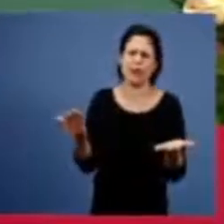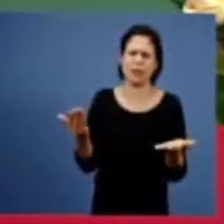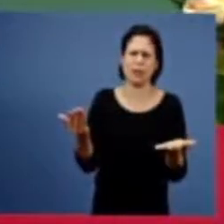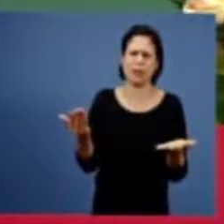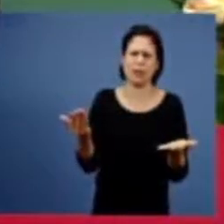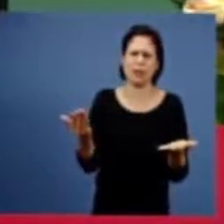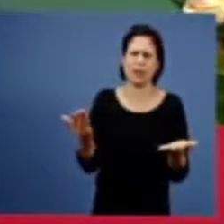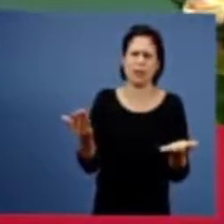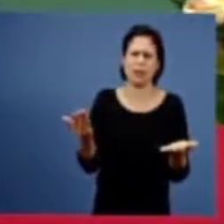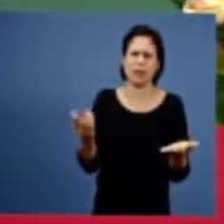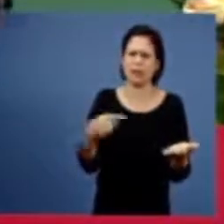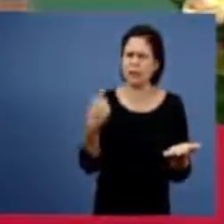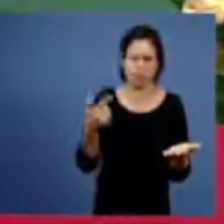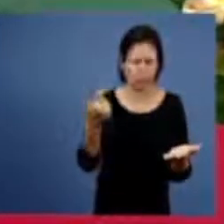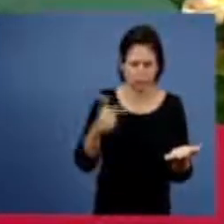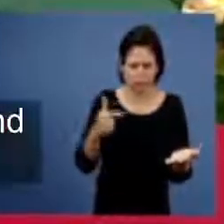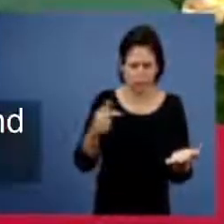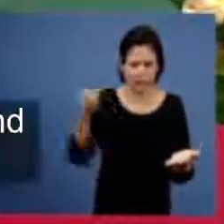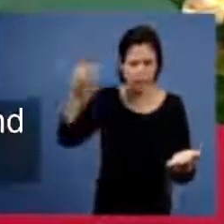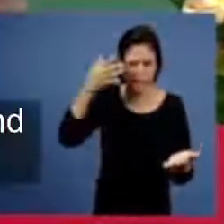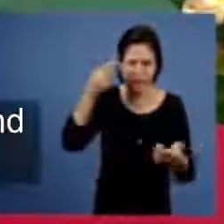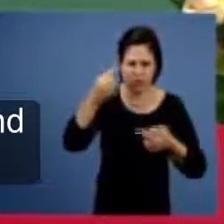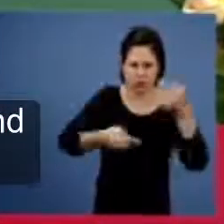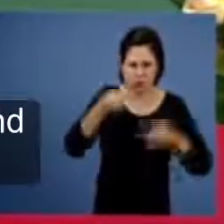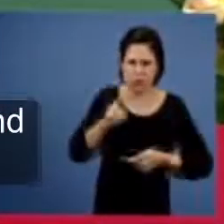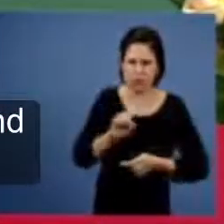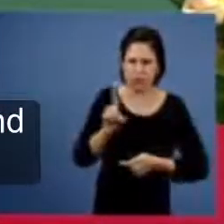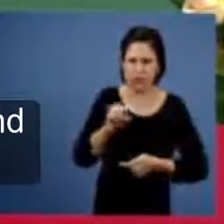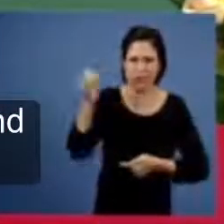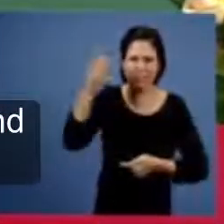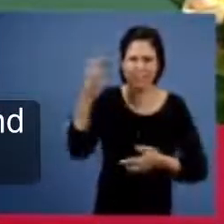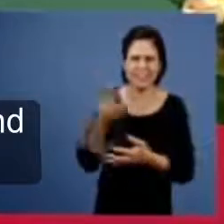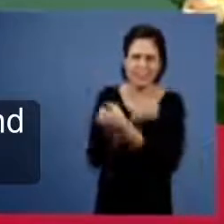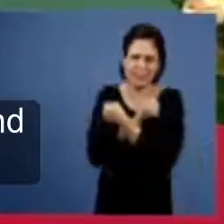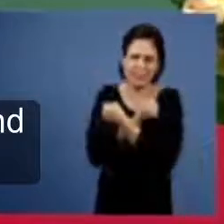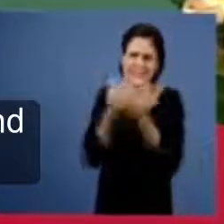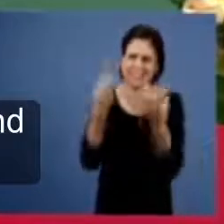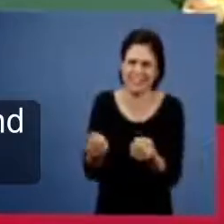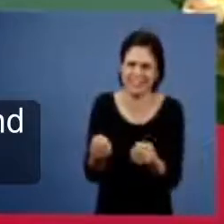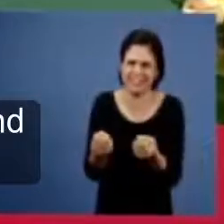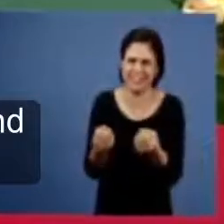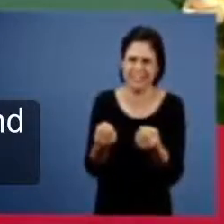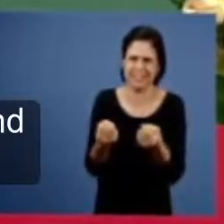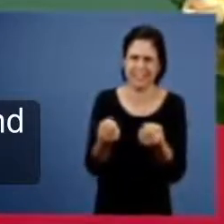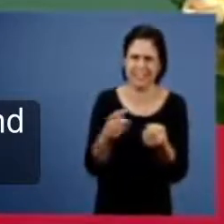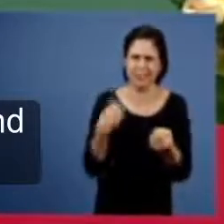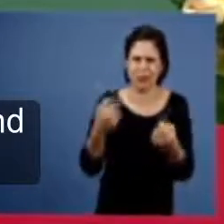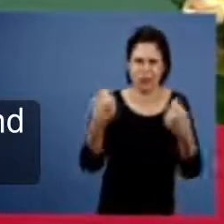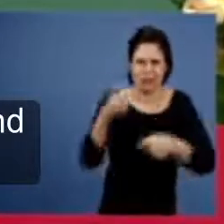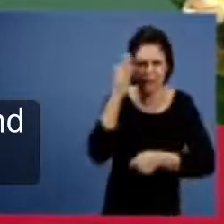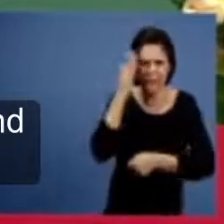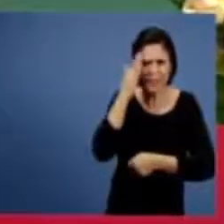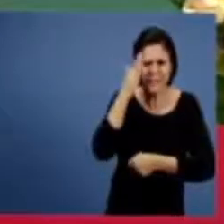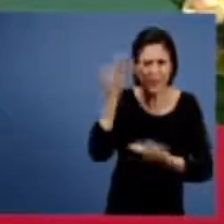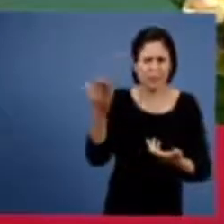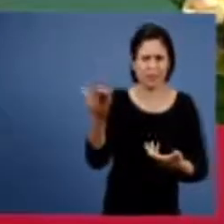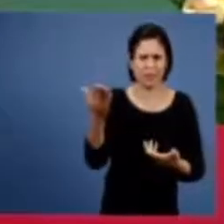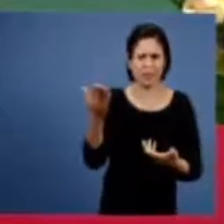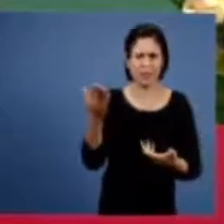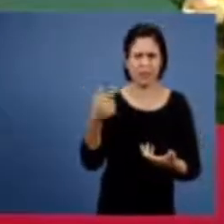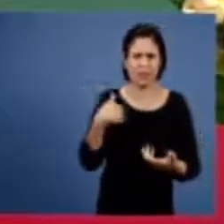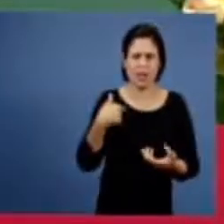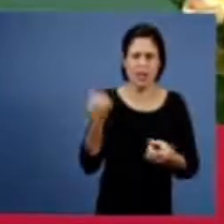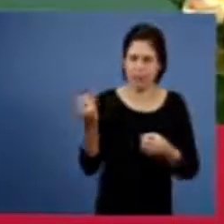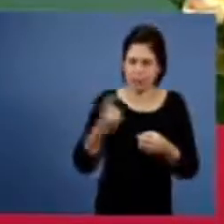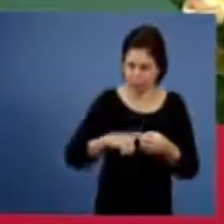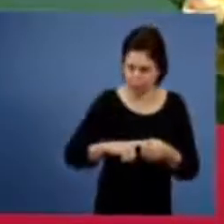não tem nem discussão revelação não se discute se abraça então nós temos que entender isso e eu vou voltar